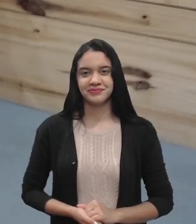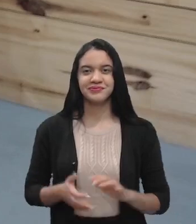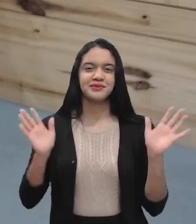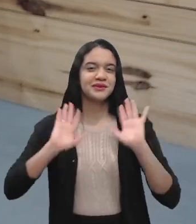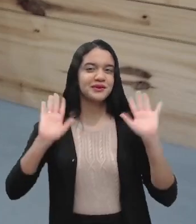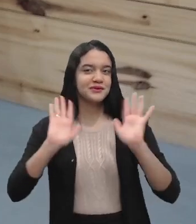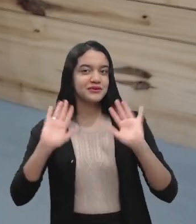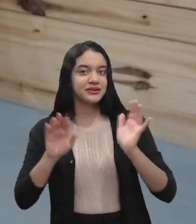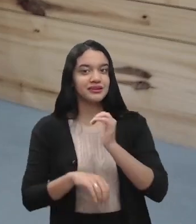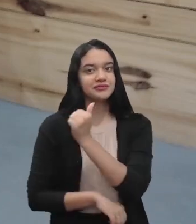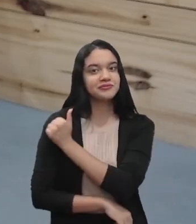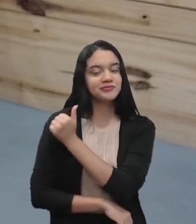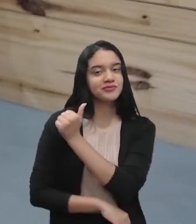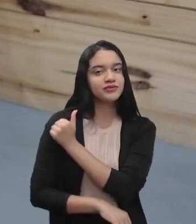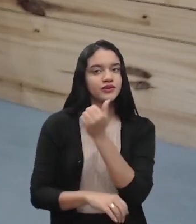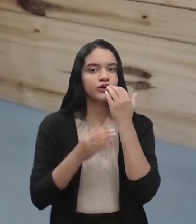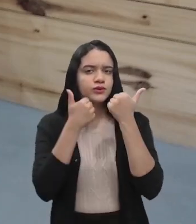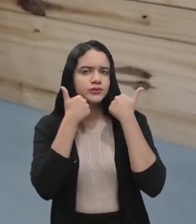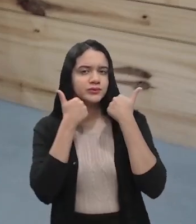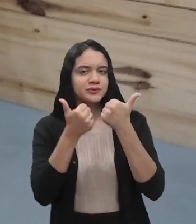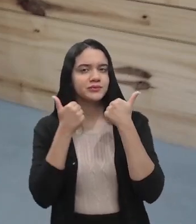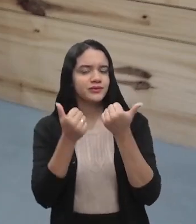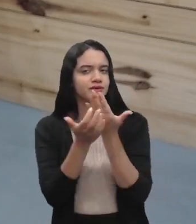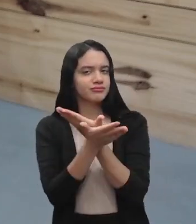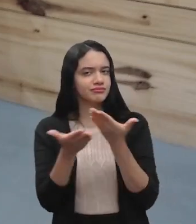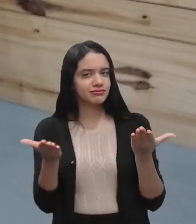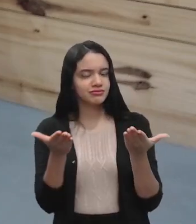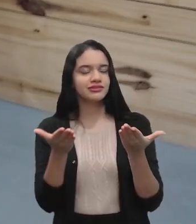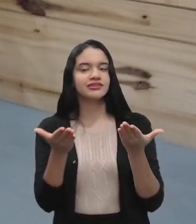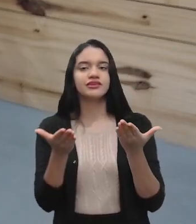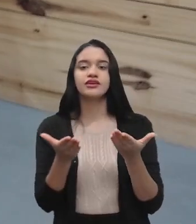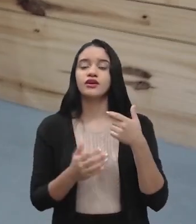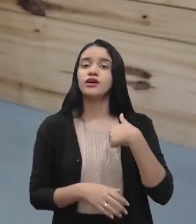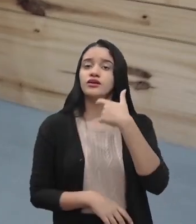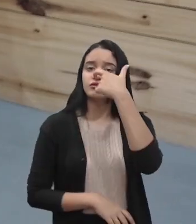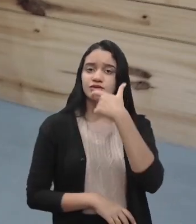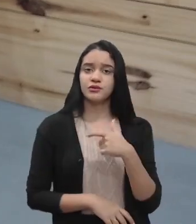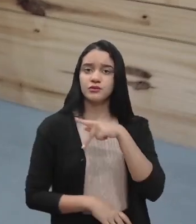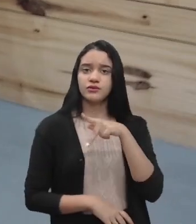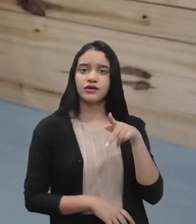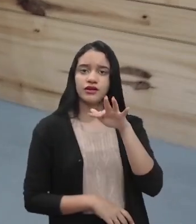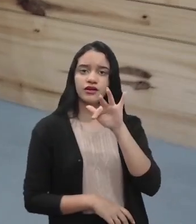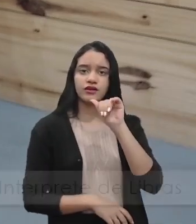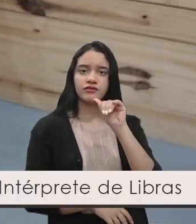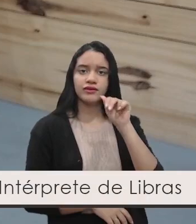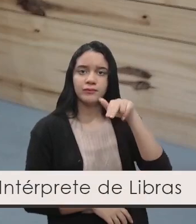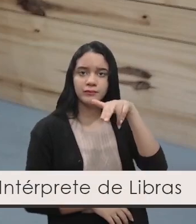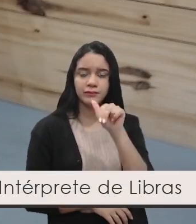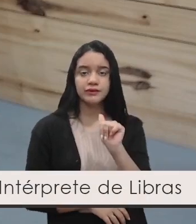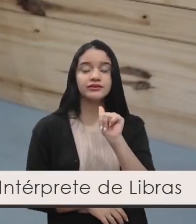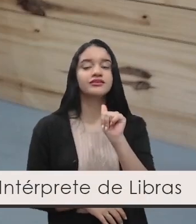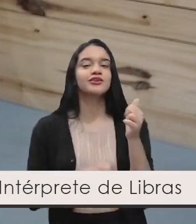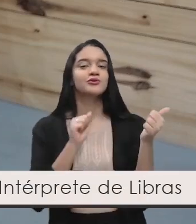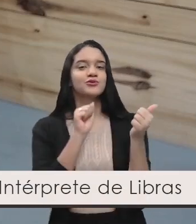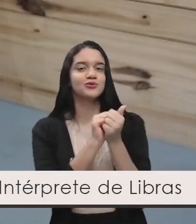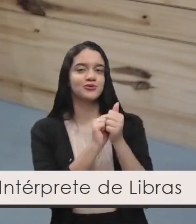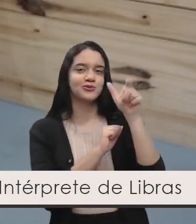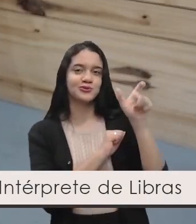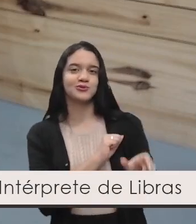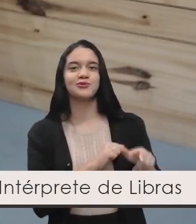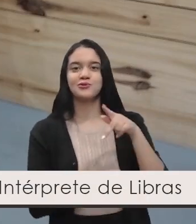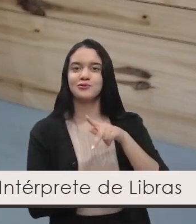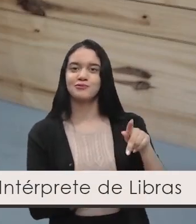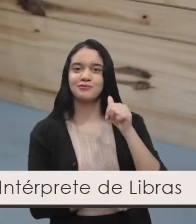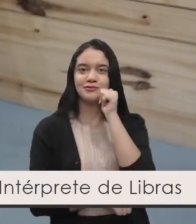Olá estudante, tudo bem com você? Eu sou a professora Fabiana Batista, que juntamente com a